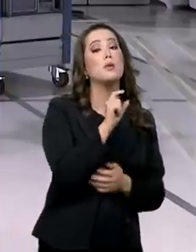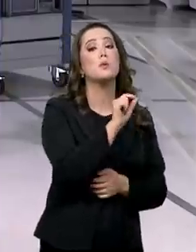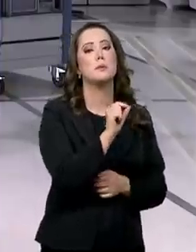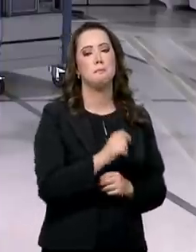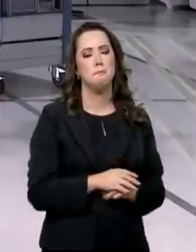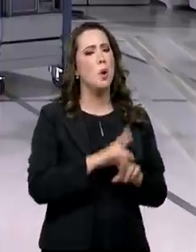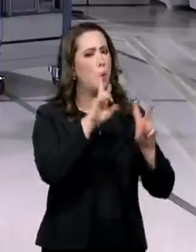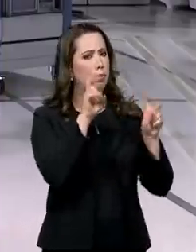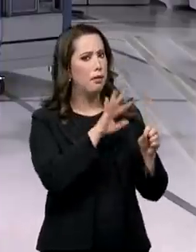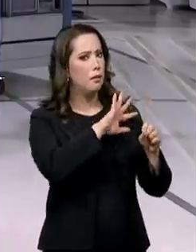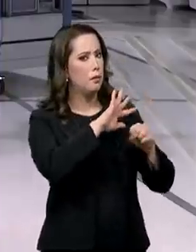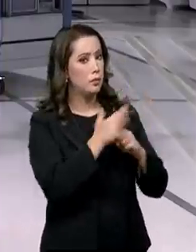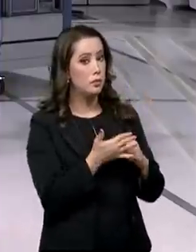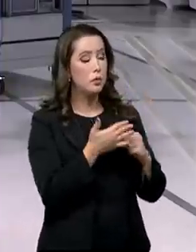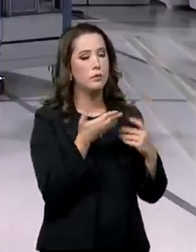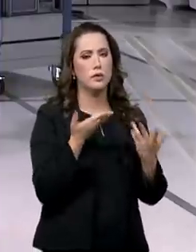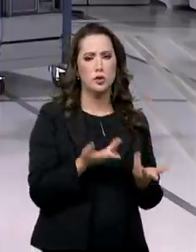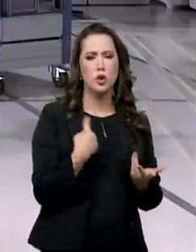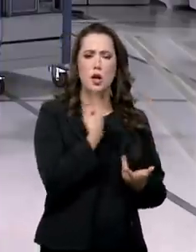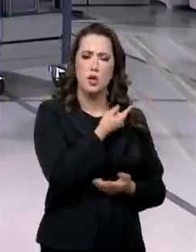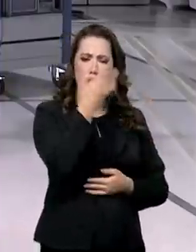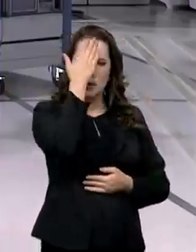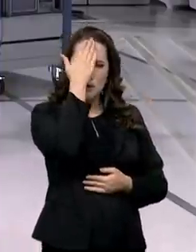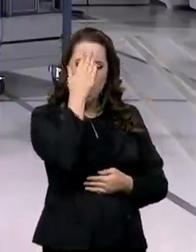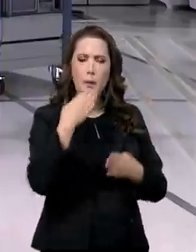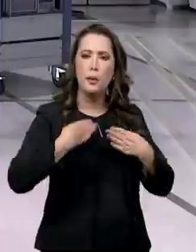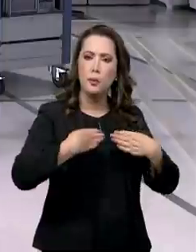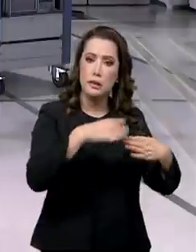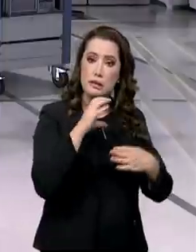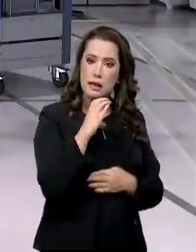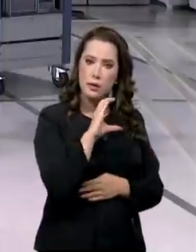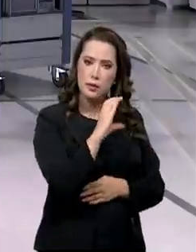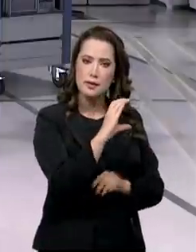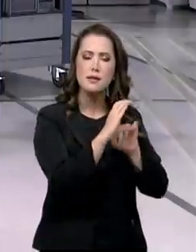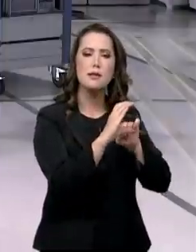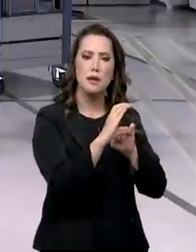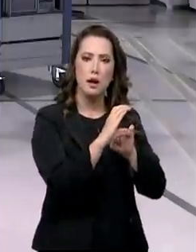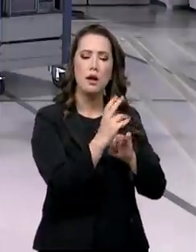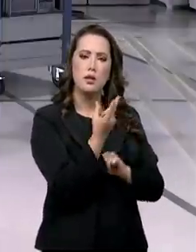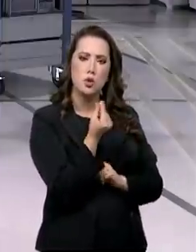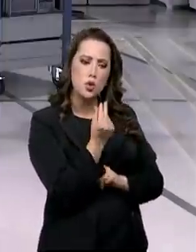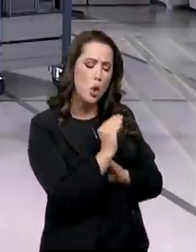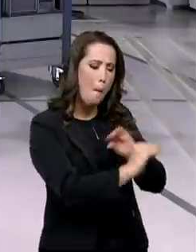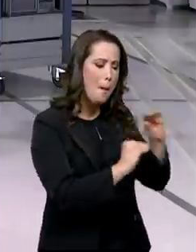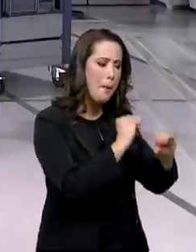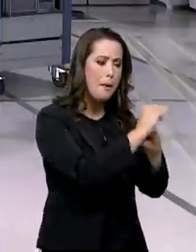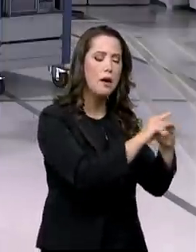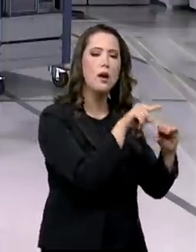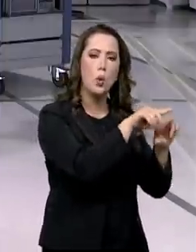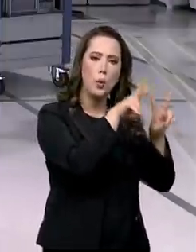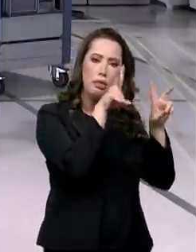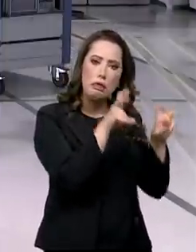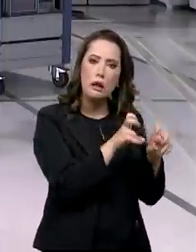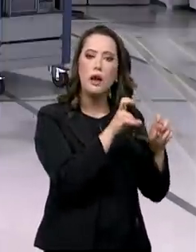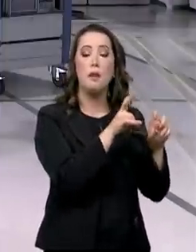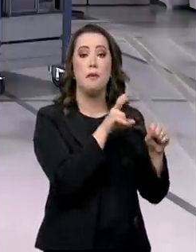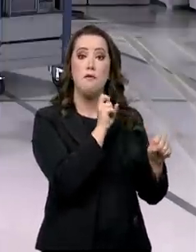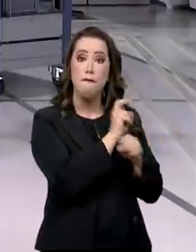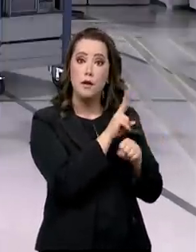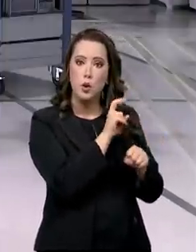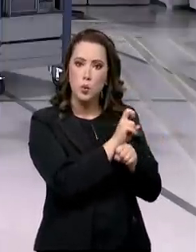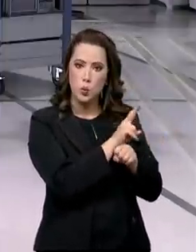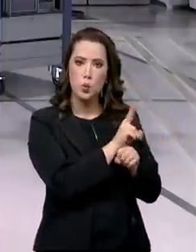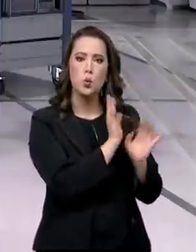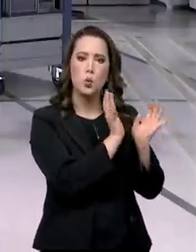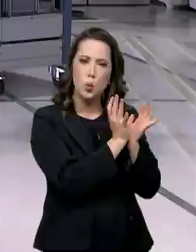sobre coronavírus. A gente sabe que o Ministério tem investido bastante sobre pesquisa da Covid, com a rede vírus. Queria que o senhor